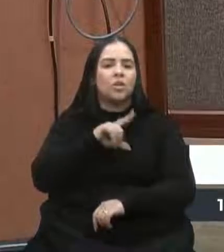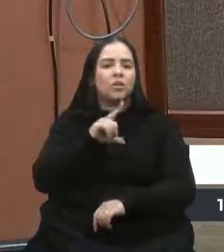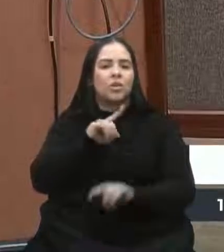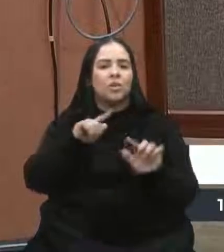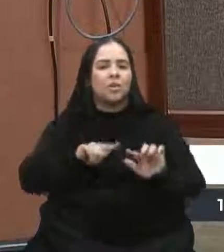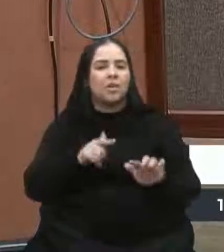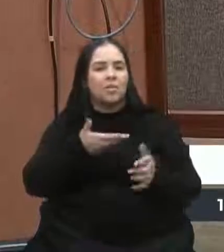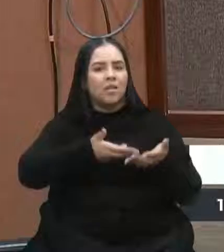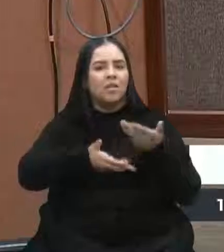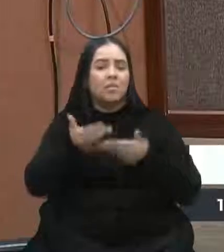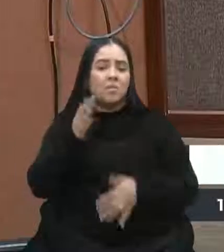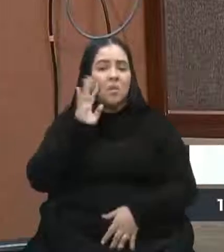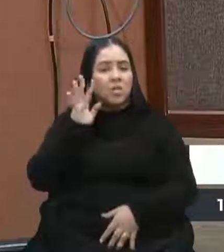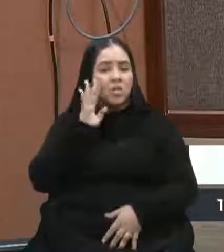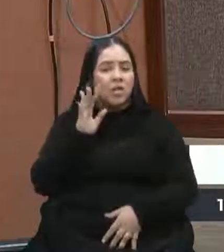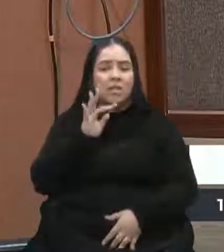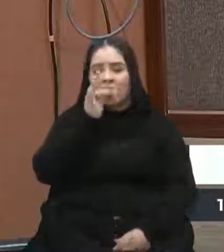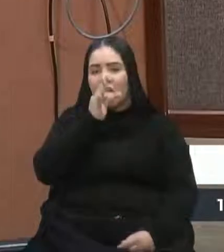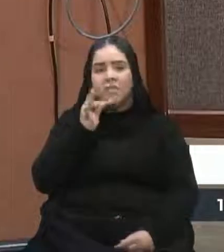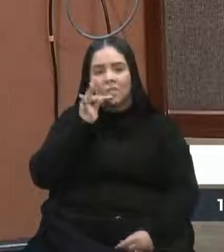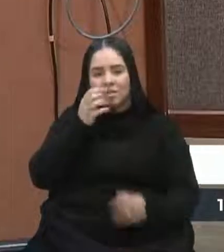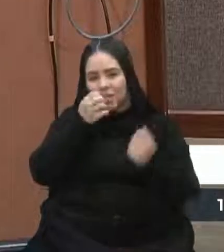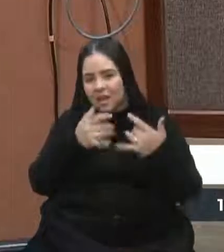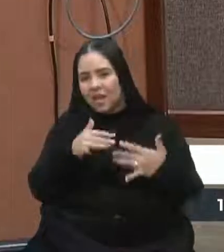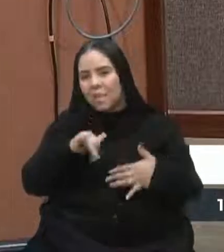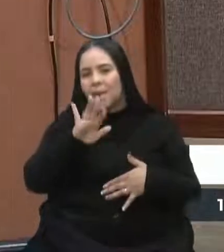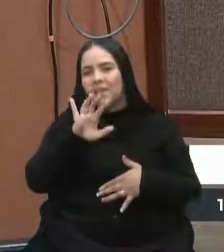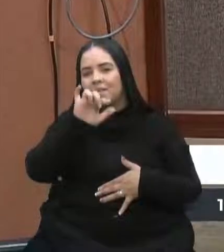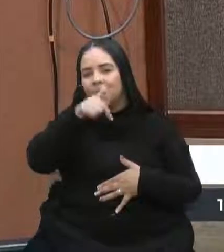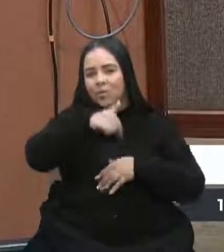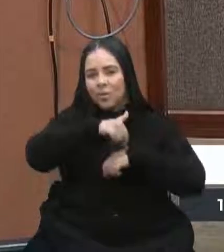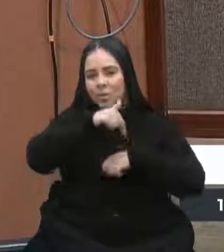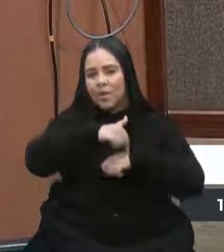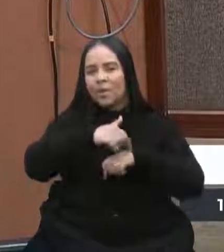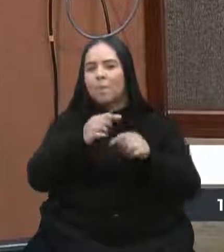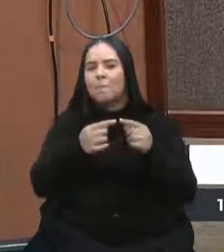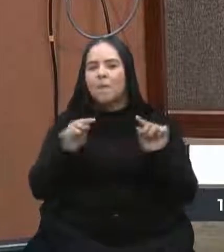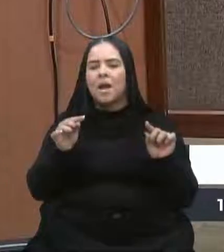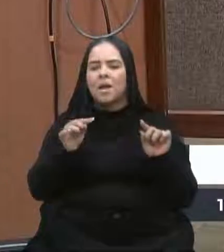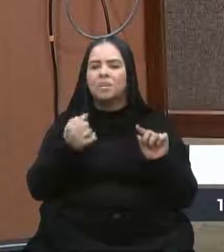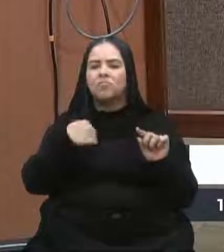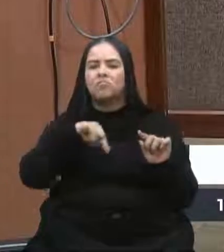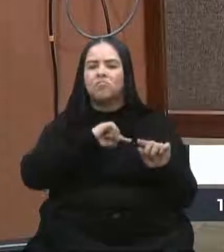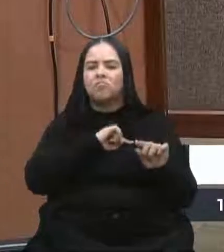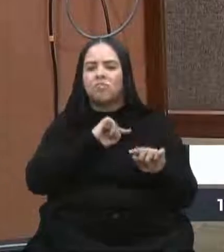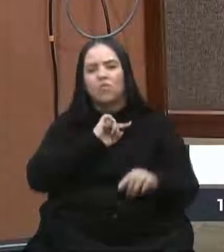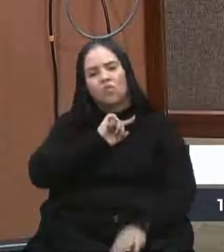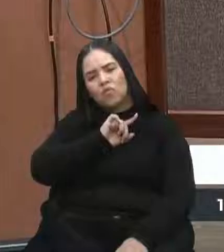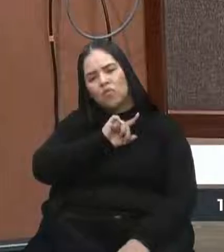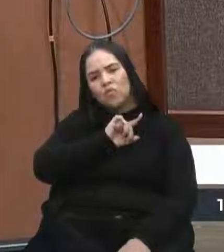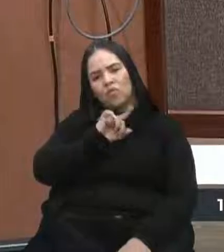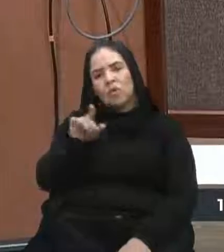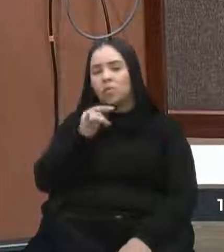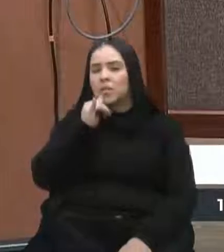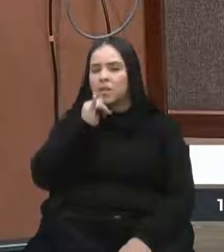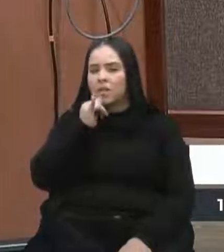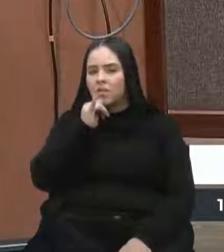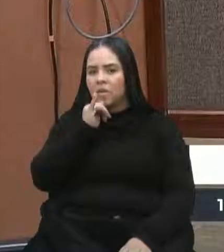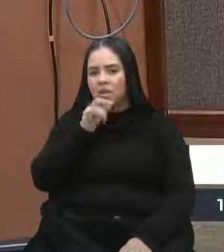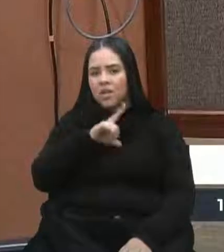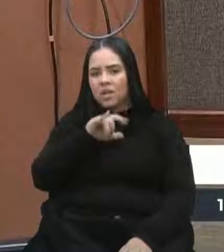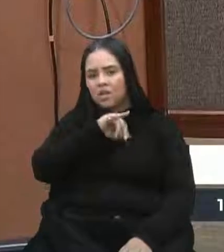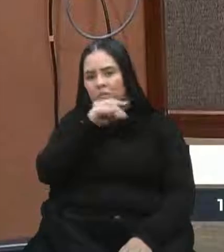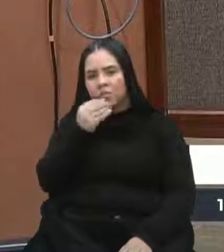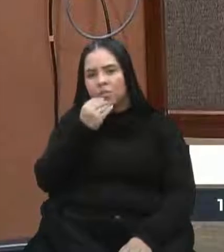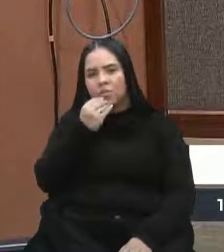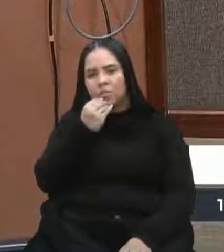atendimento. Imagino que a vereadora Tatiane vai falar mais sobre isso em outro momento. Mas, quando nós estivemos lá, a gente teve, por exemplo, a oportunidade de